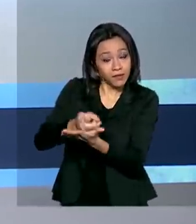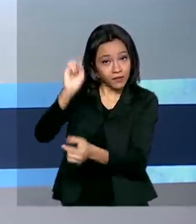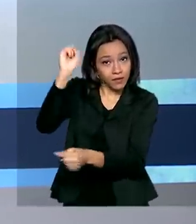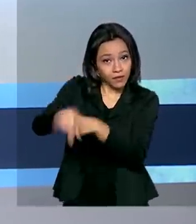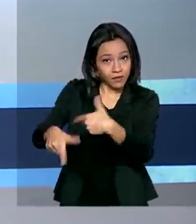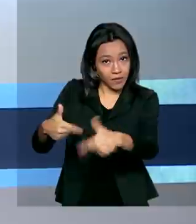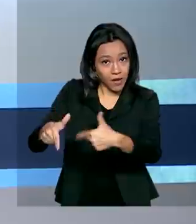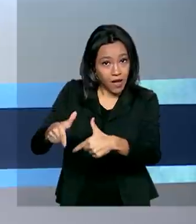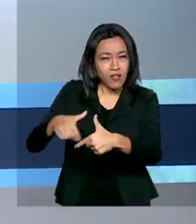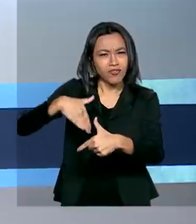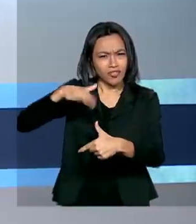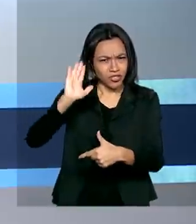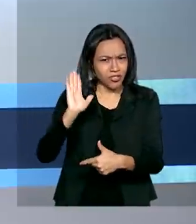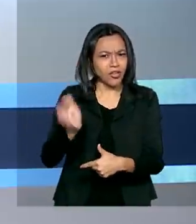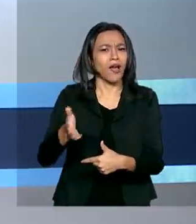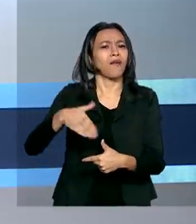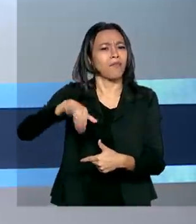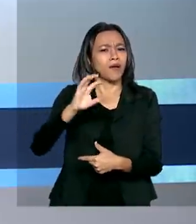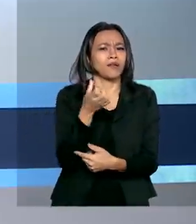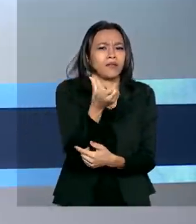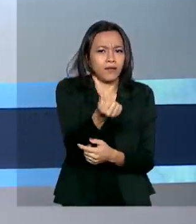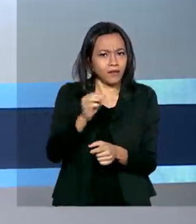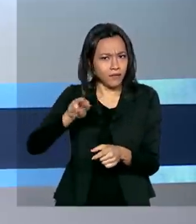preservou mais de 6 milhões de empregos. e preservou de milhões